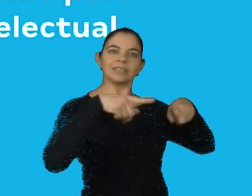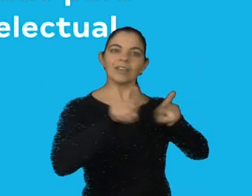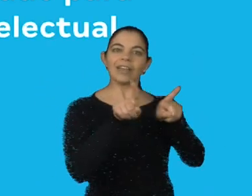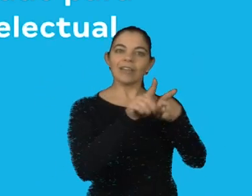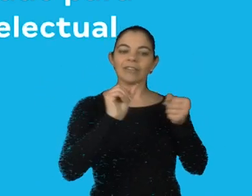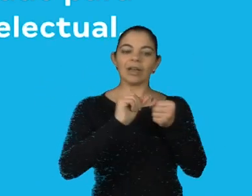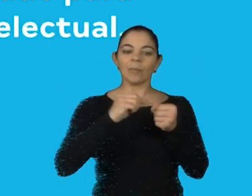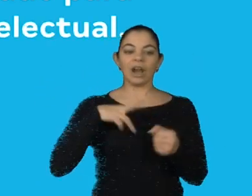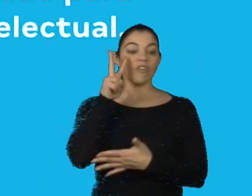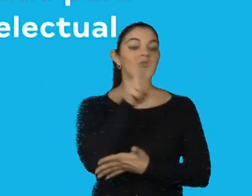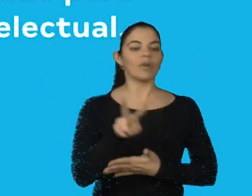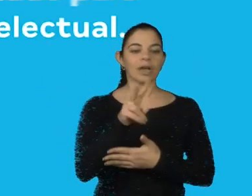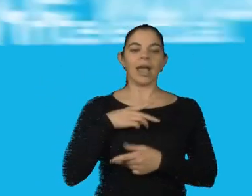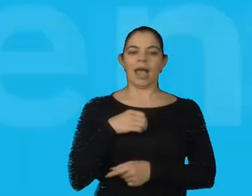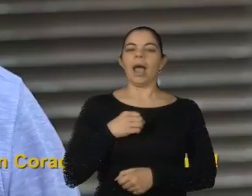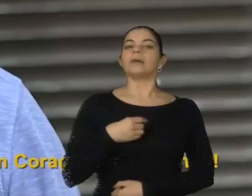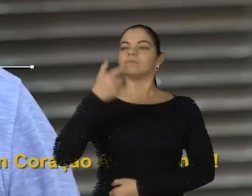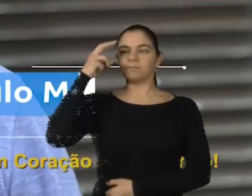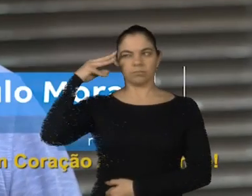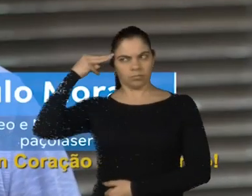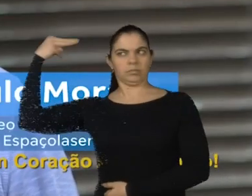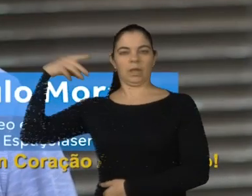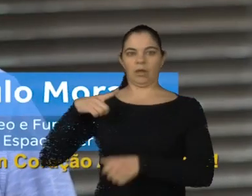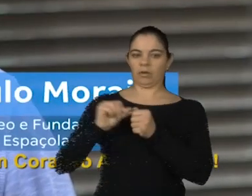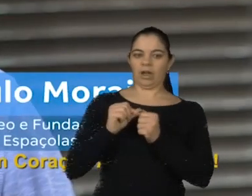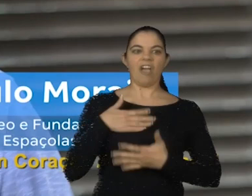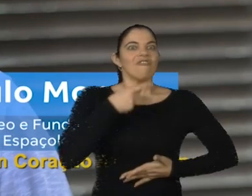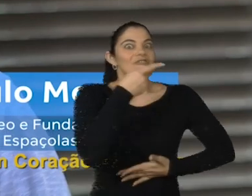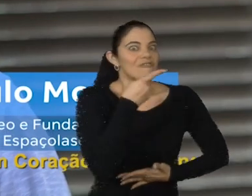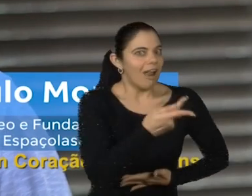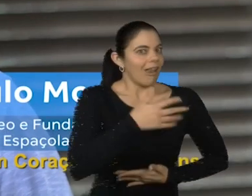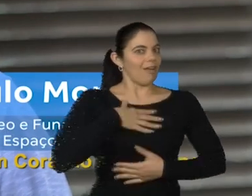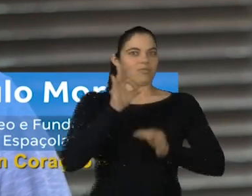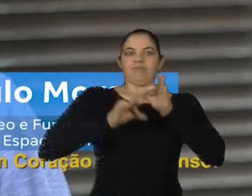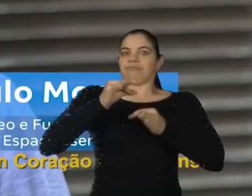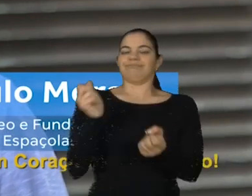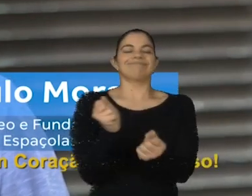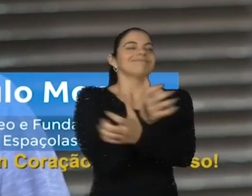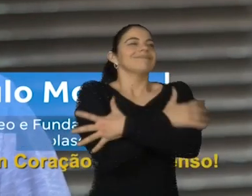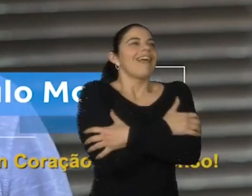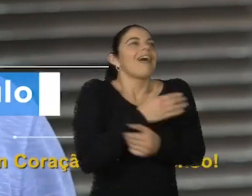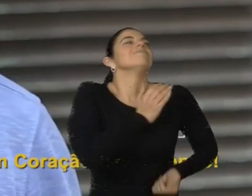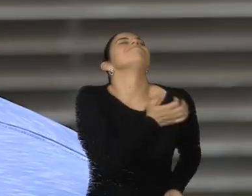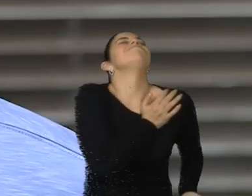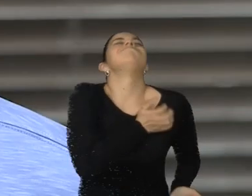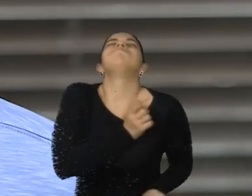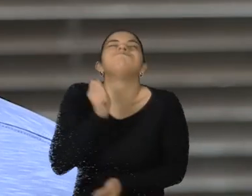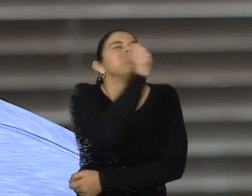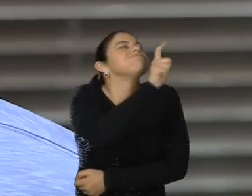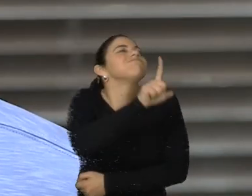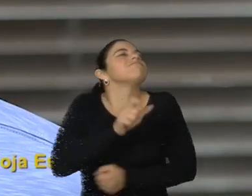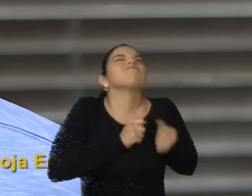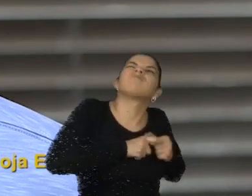voltado para pessoas com deficiência intelectual. Falar do nosso projeto Espaço Laser Abraça é falar de um coração azul imenso. O nosso